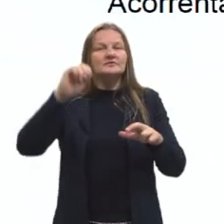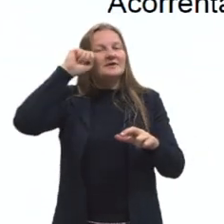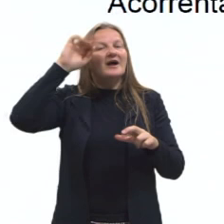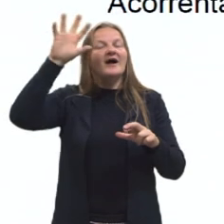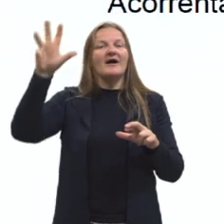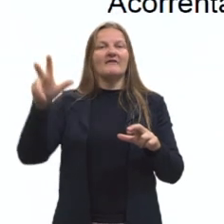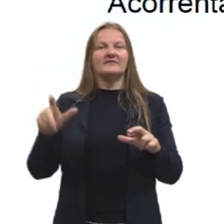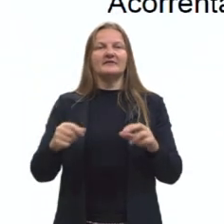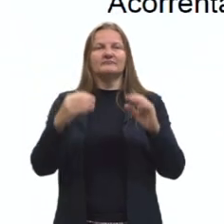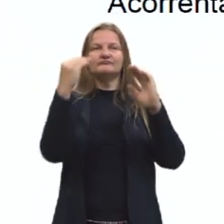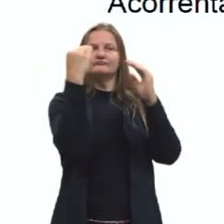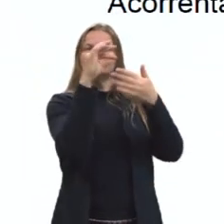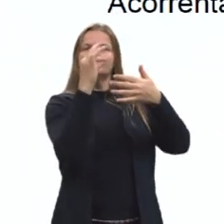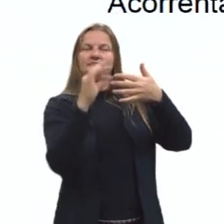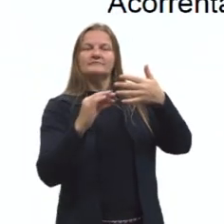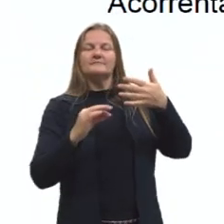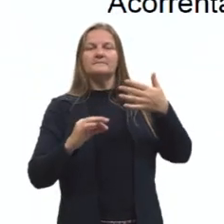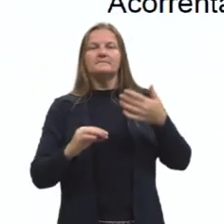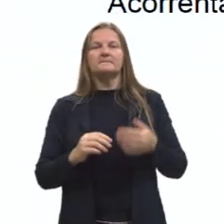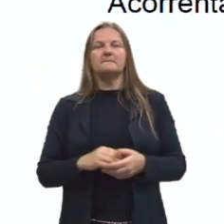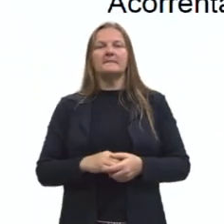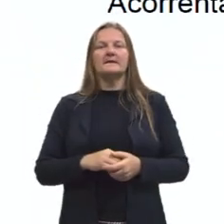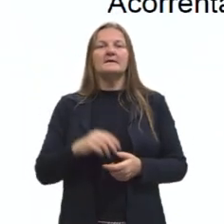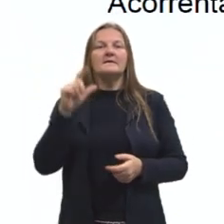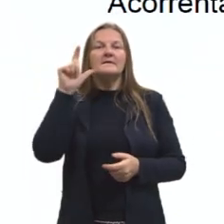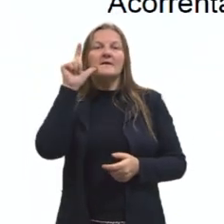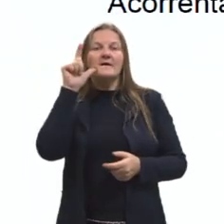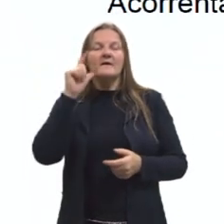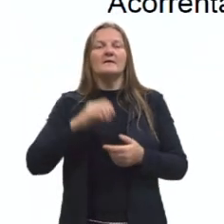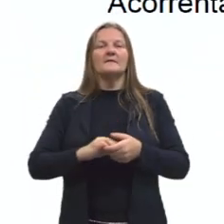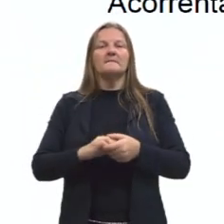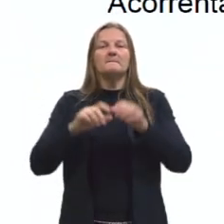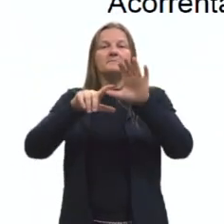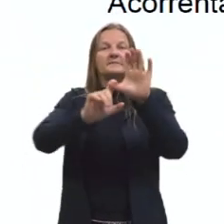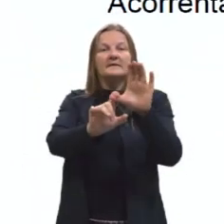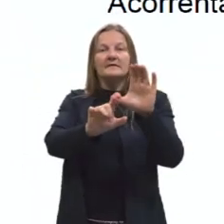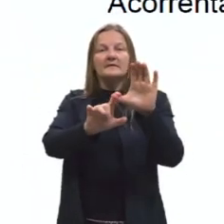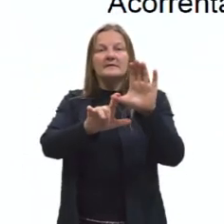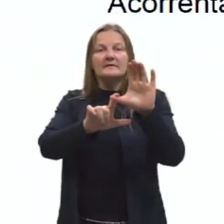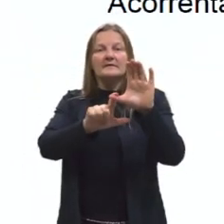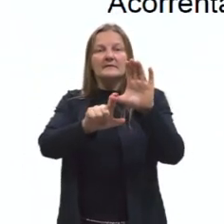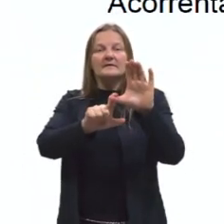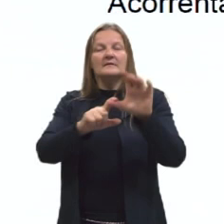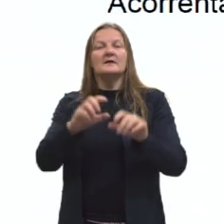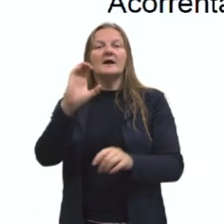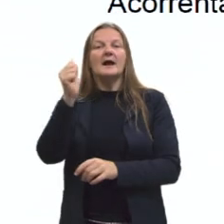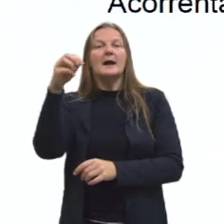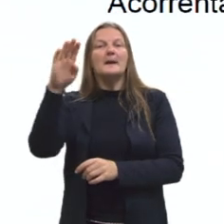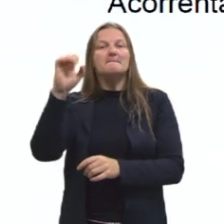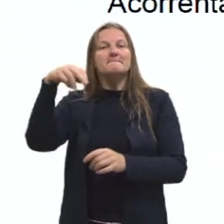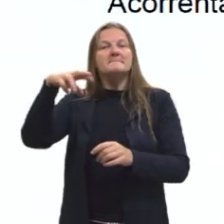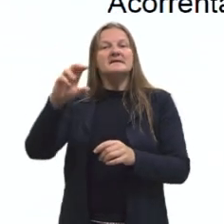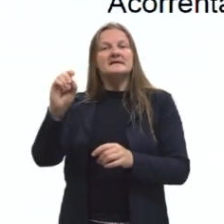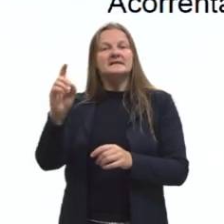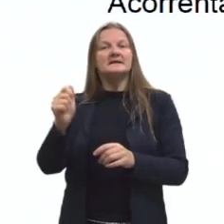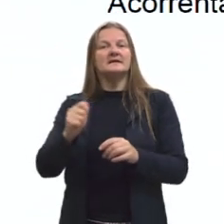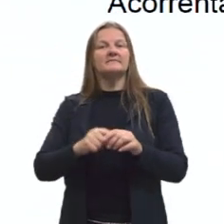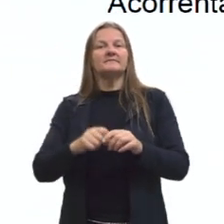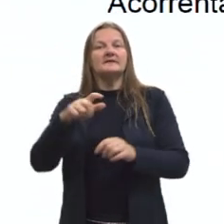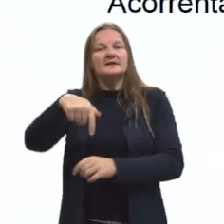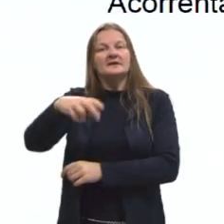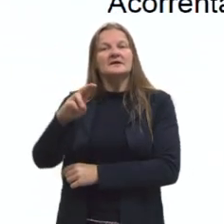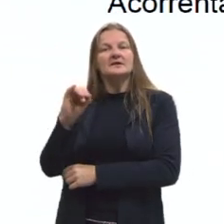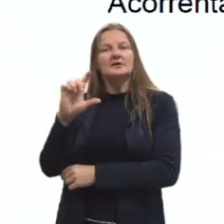listando ali Angola, Congo, Benguela, Monjolo, Cabinda, Mina, Quiloa,